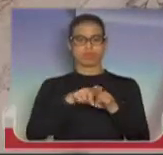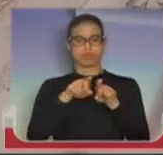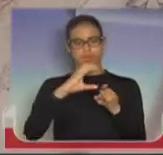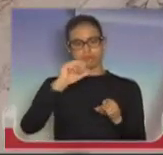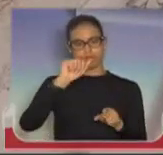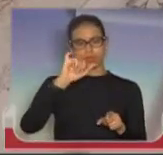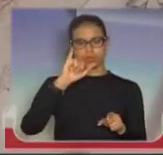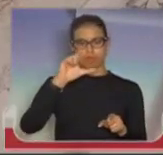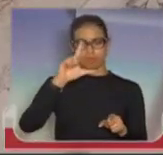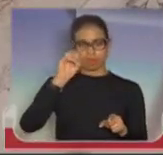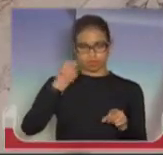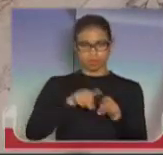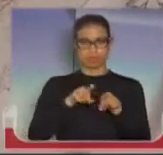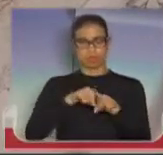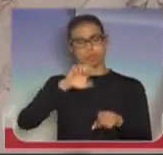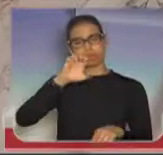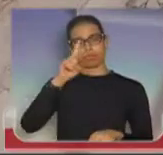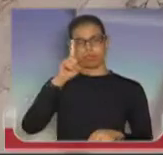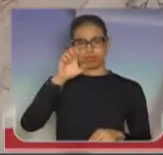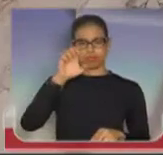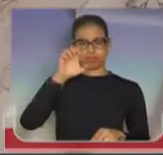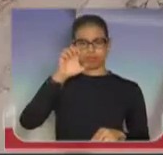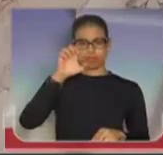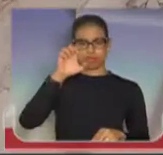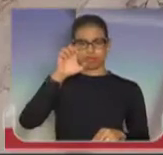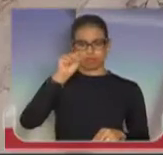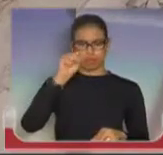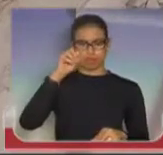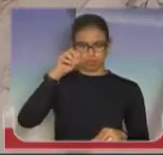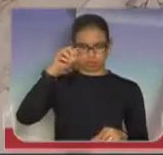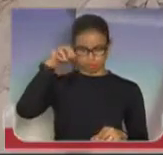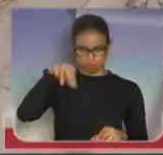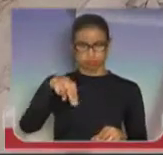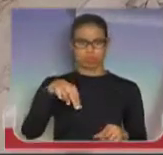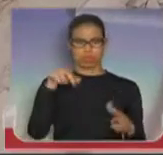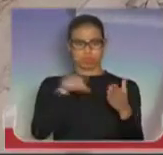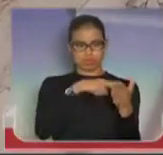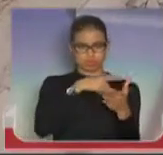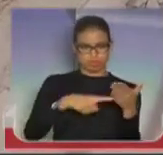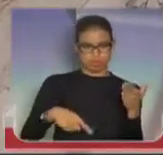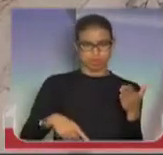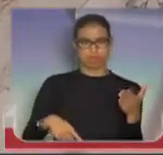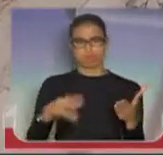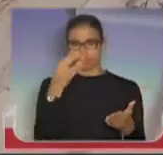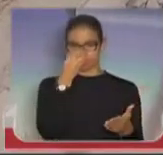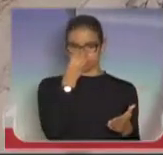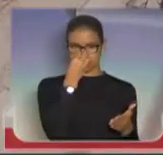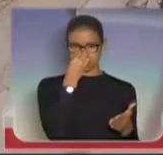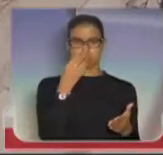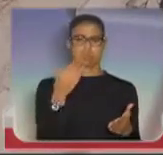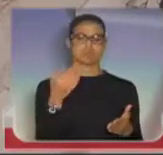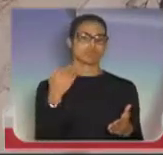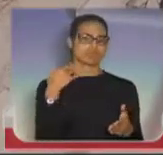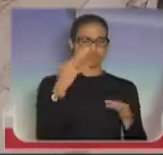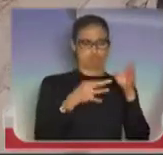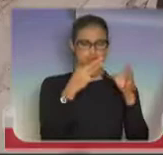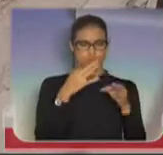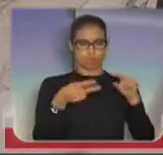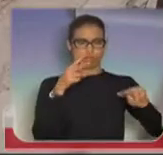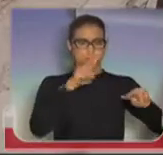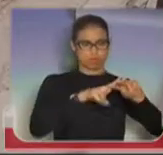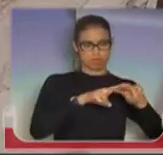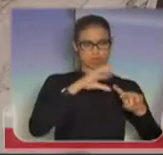Camilo Lelis e Edson Brandão, pelo cancelamento dessa palhaçada que foi o julgamento do Carandiru. Só para completar.